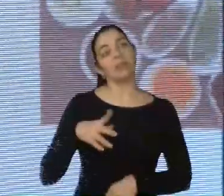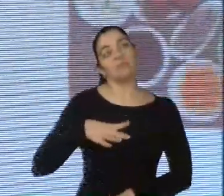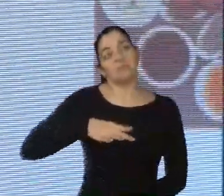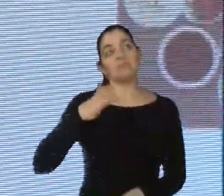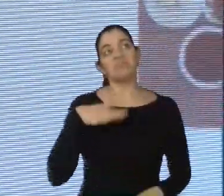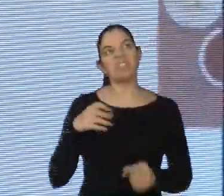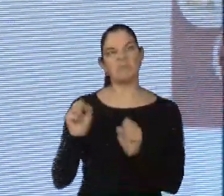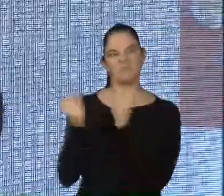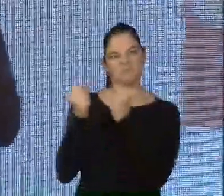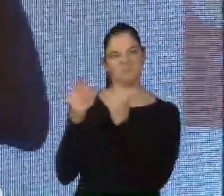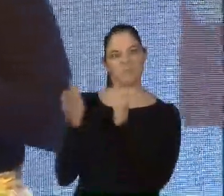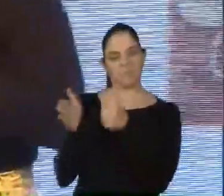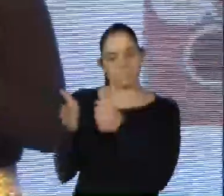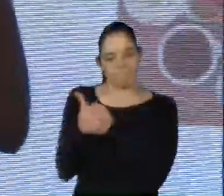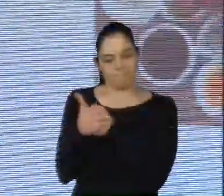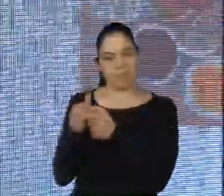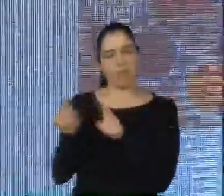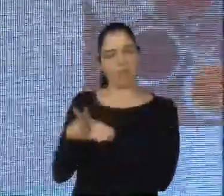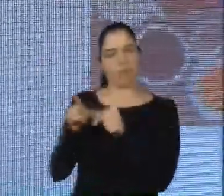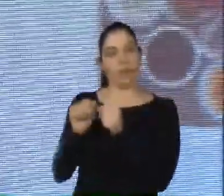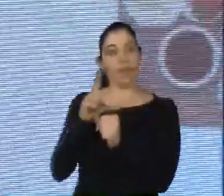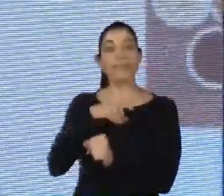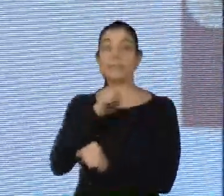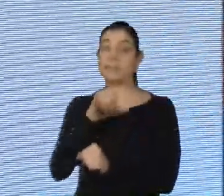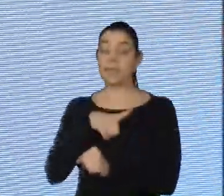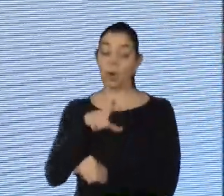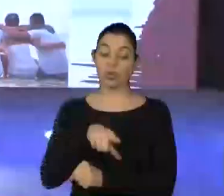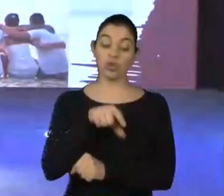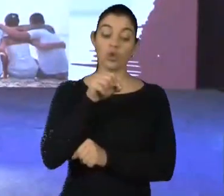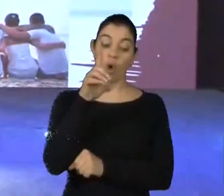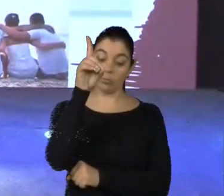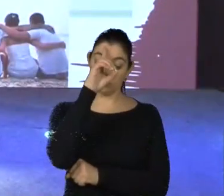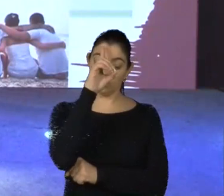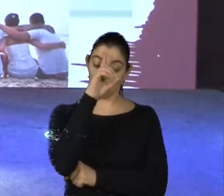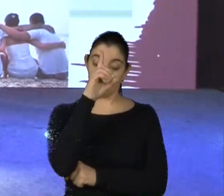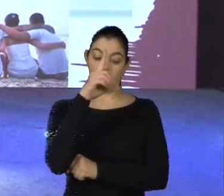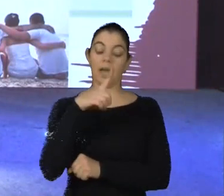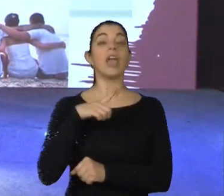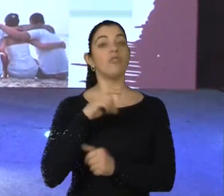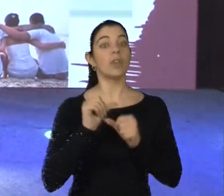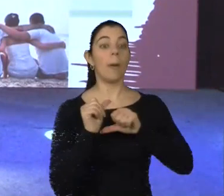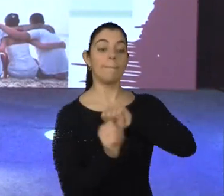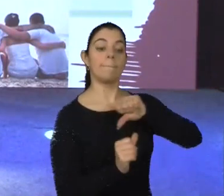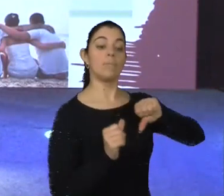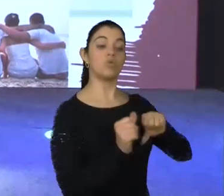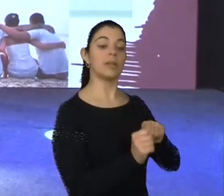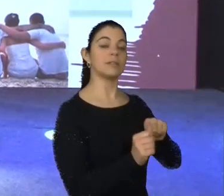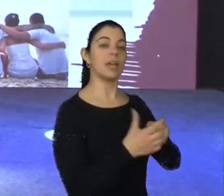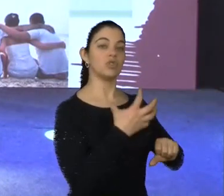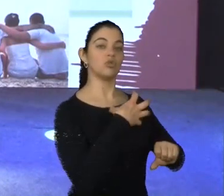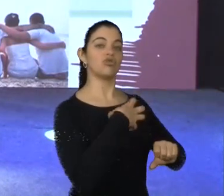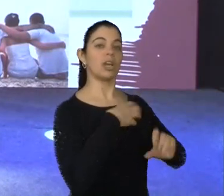relativamente rígida. E de acordo com as minhas escolhas do dia a dia, eu vou ter um fenótipo, eu vou ser de um jeito,